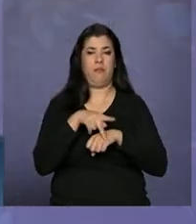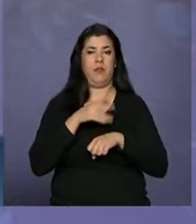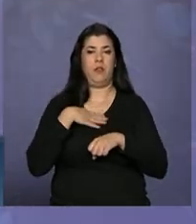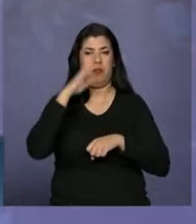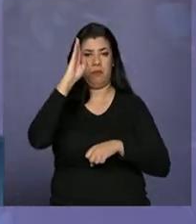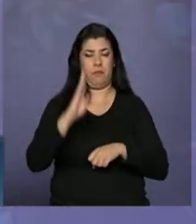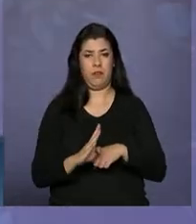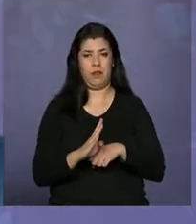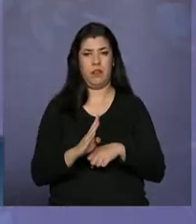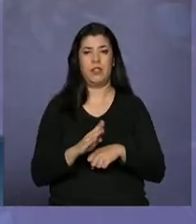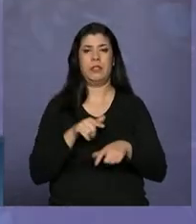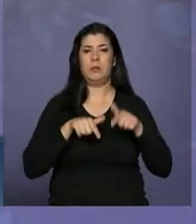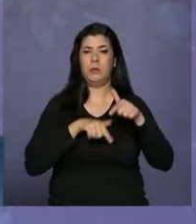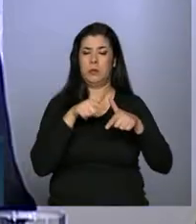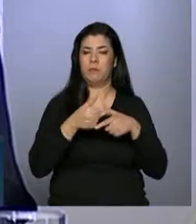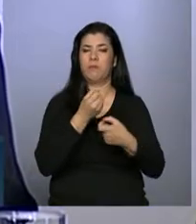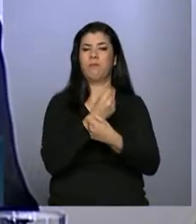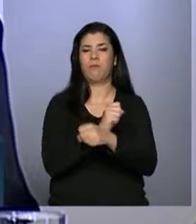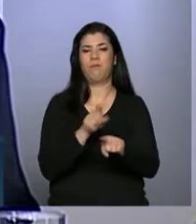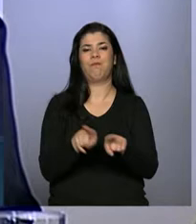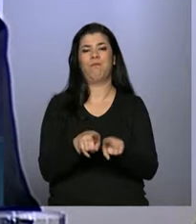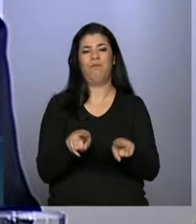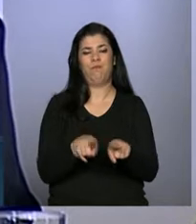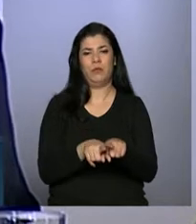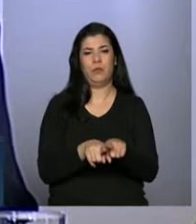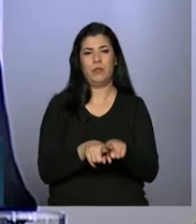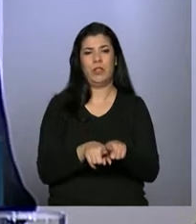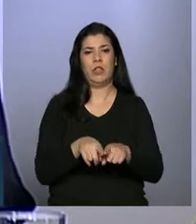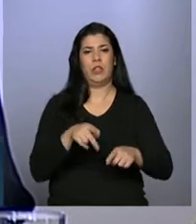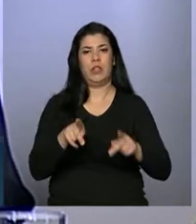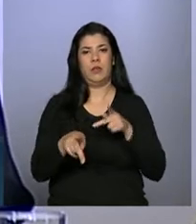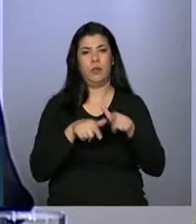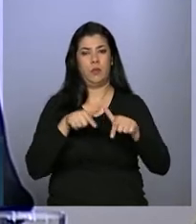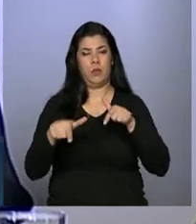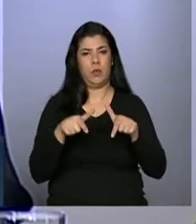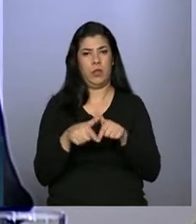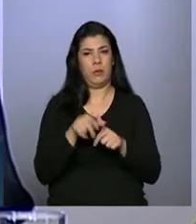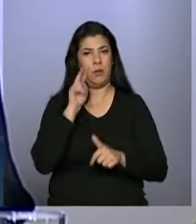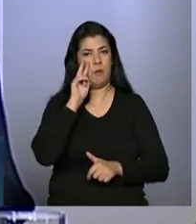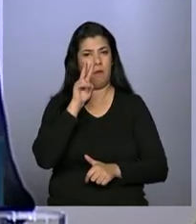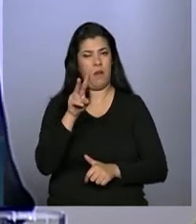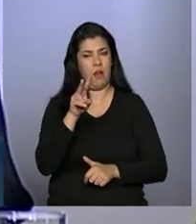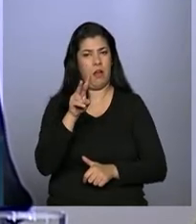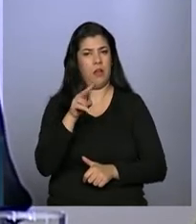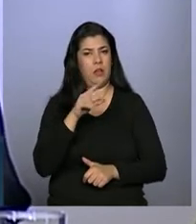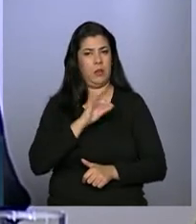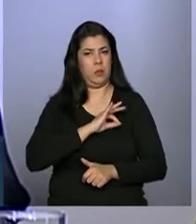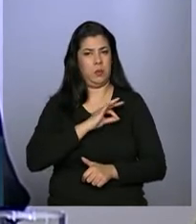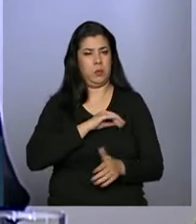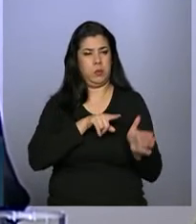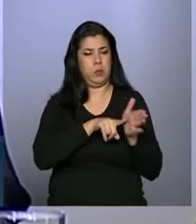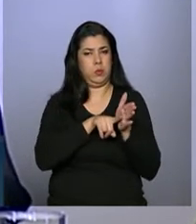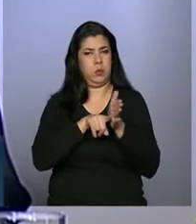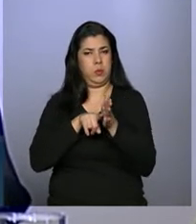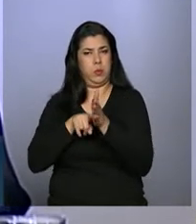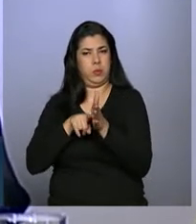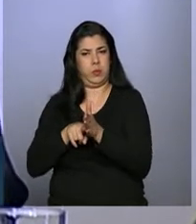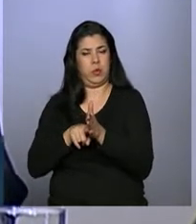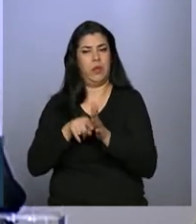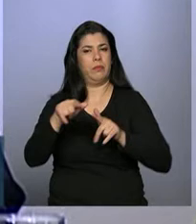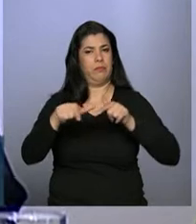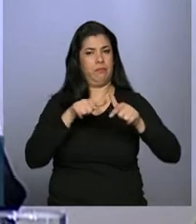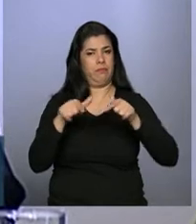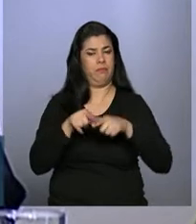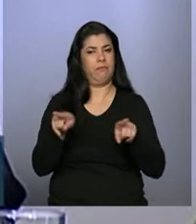e chamam a atenção das autoridades para a necessidade de dotar a auditoria fiscal do trabalho